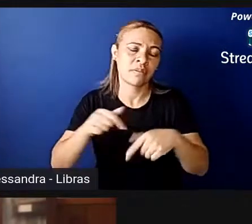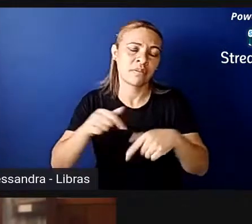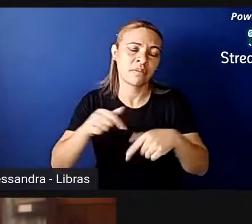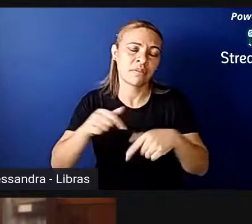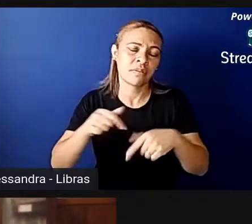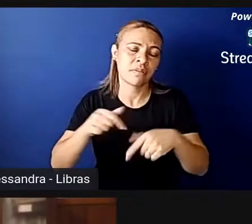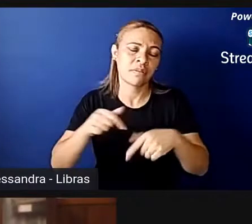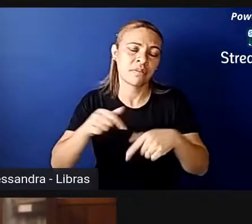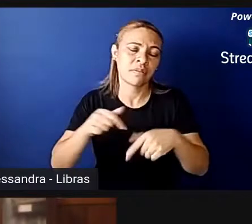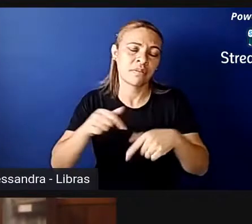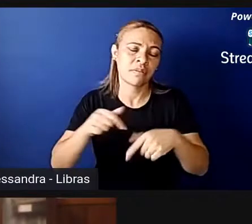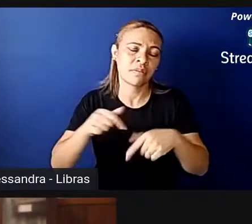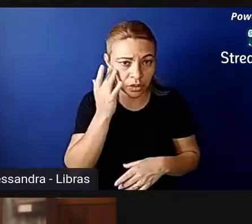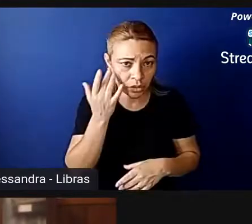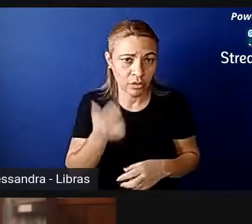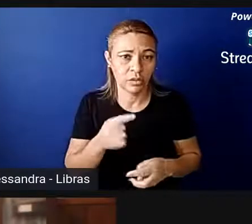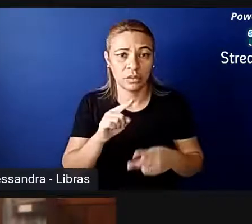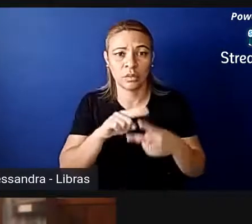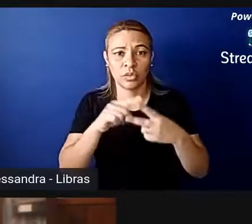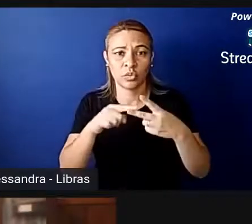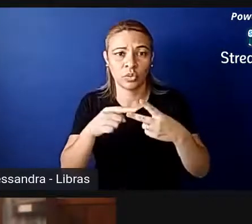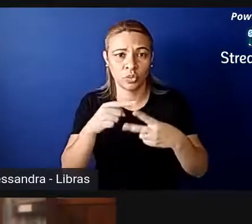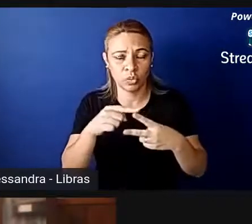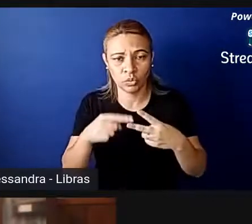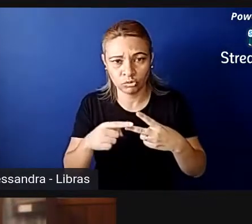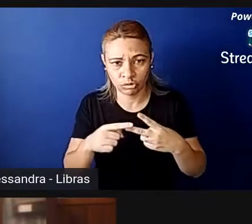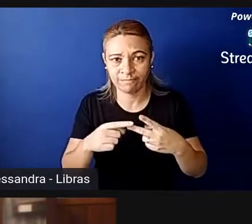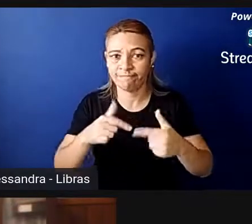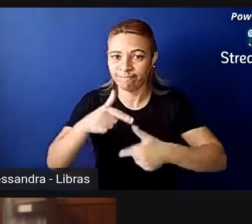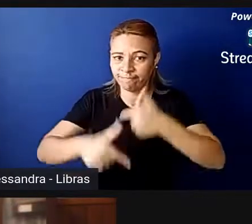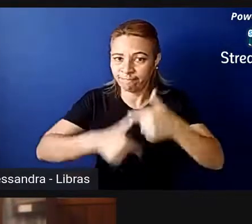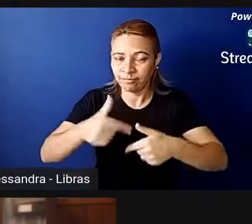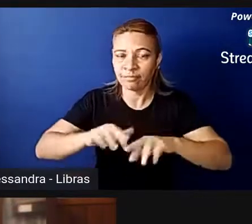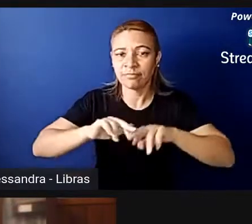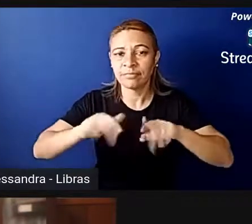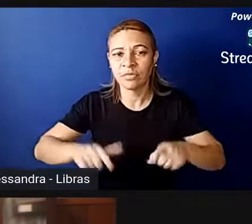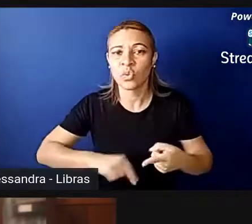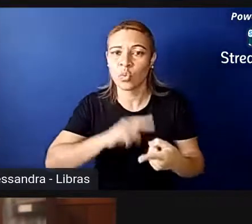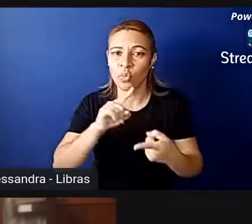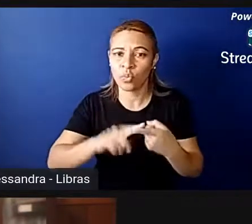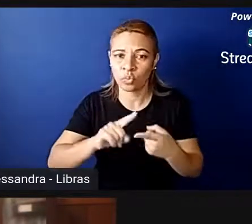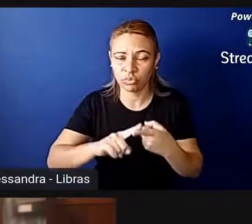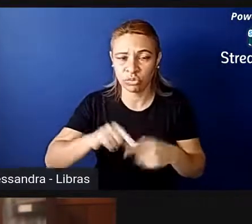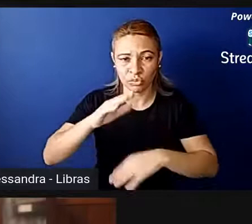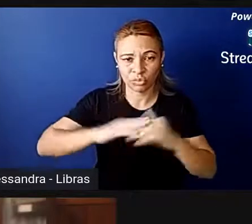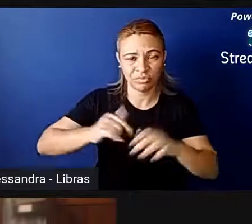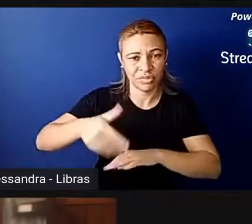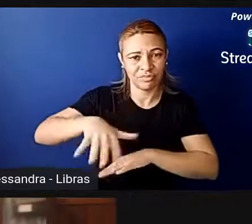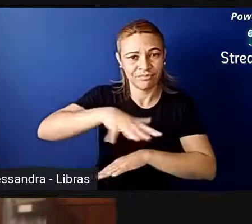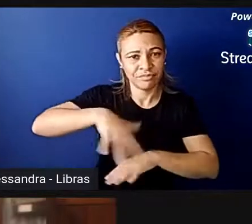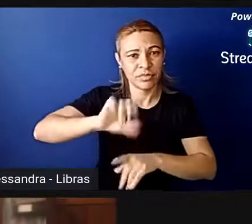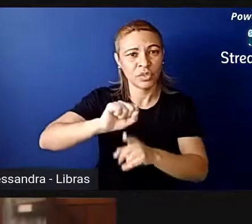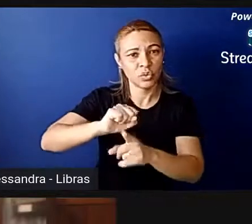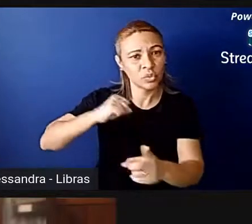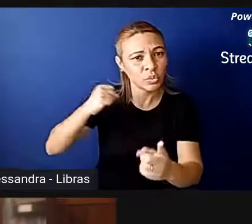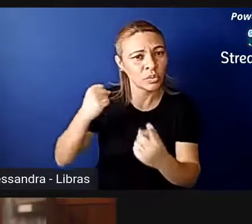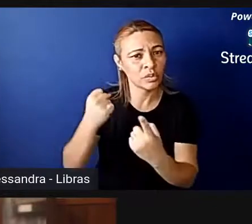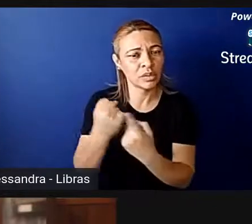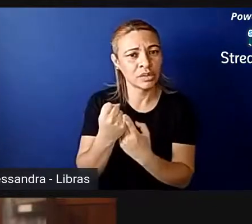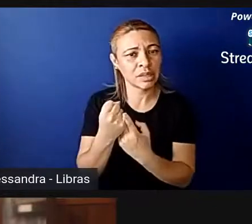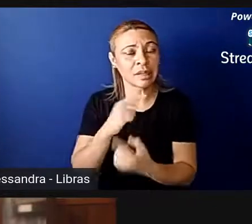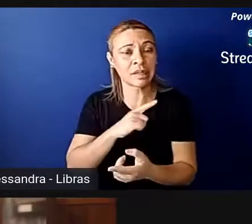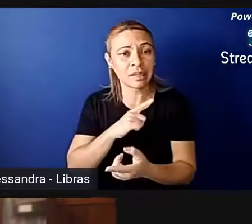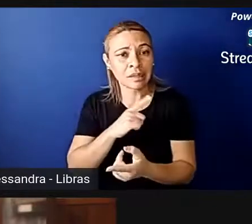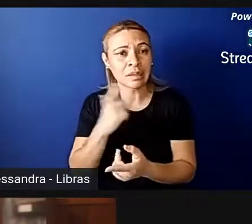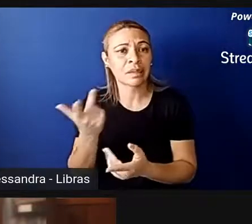que a gente tem duas ações diferentes, uma em relação à sociedade, a gente tem que adotar medidas em relação à sociedade